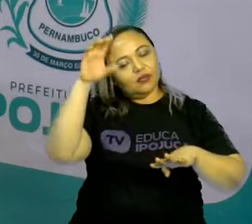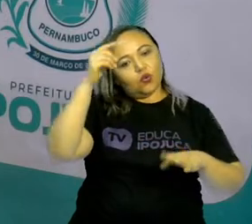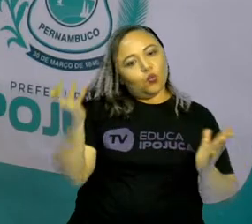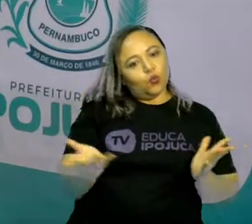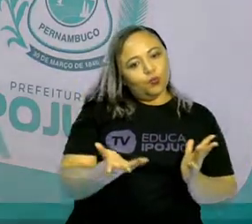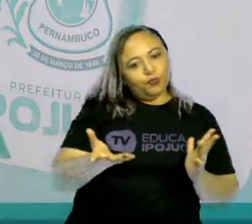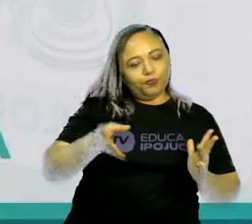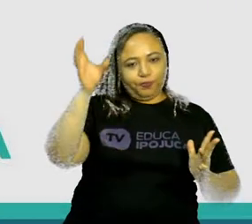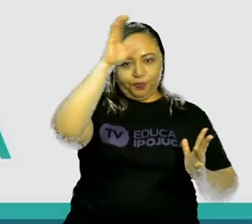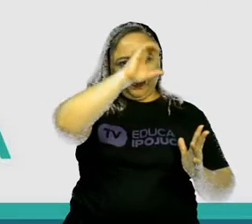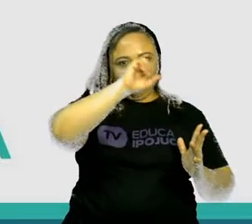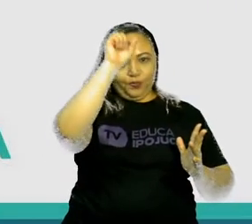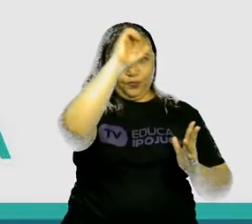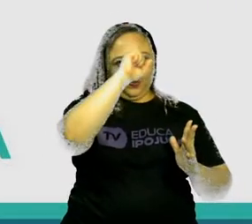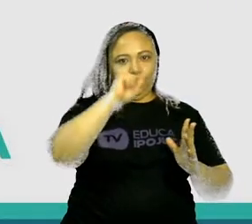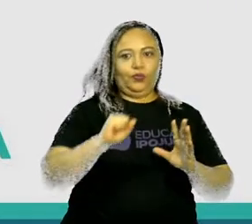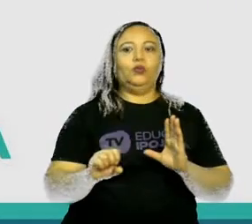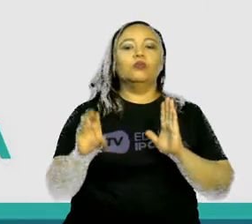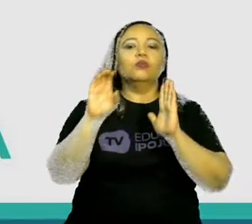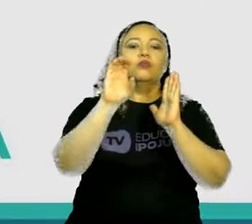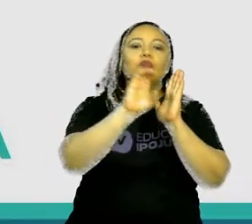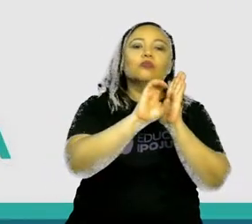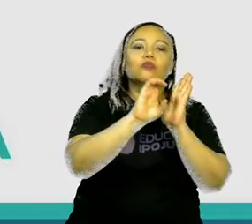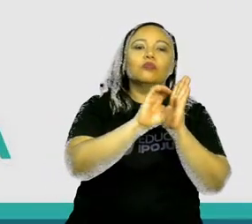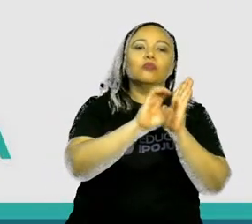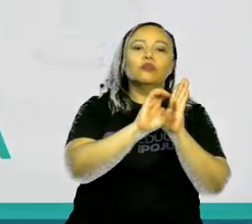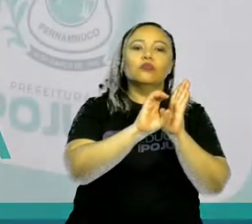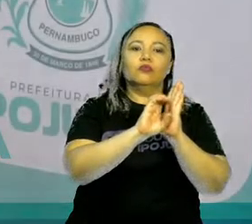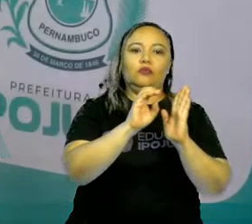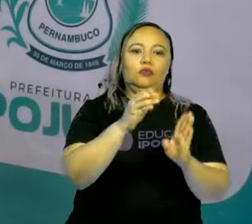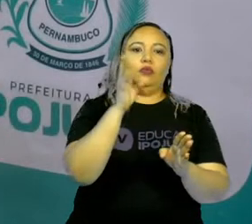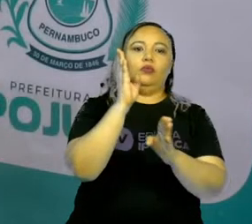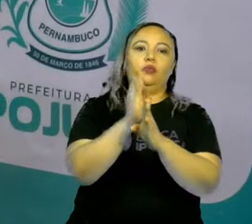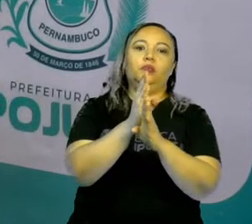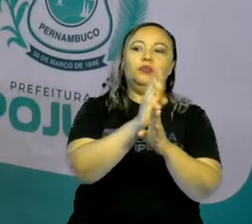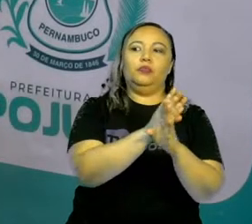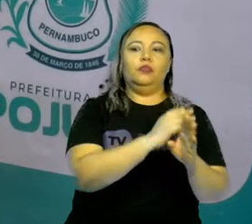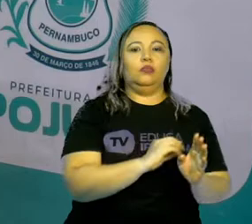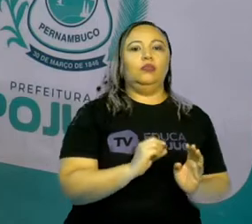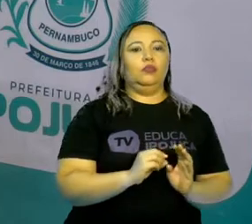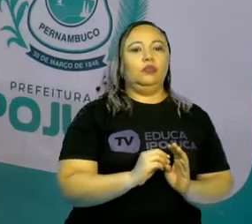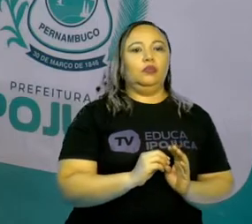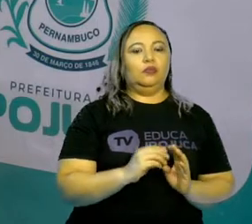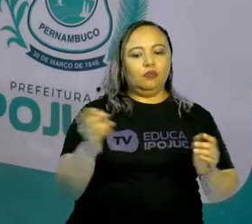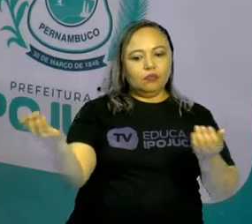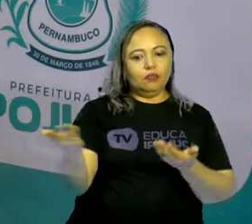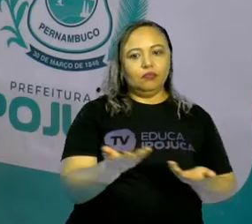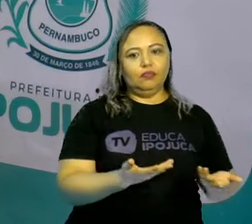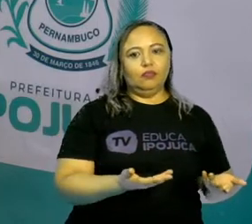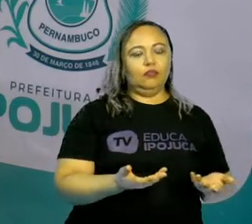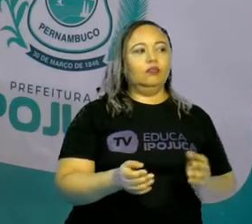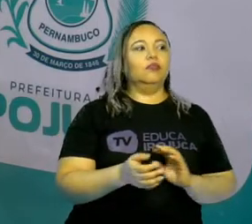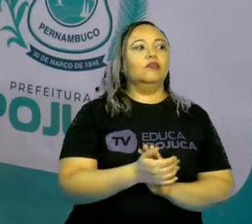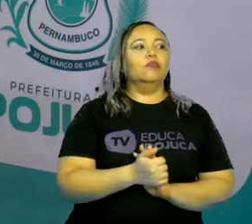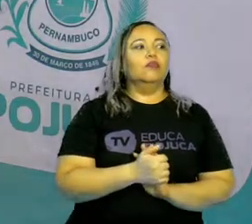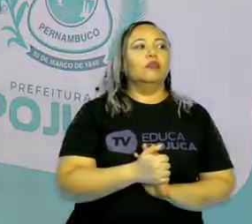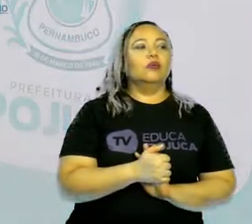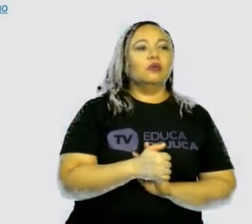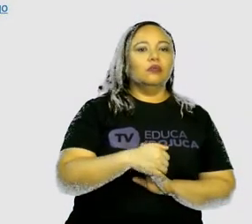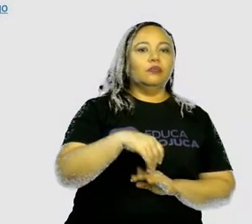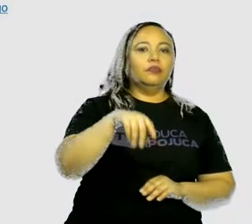pouquinho sobre códigos de identificação, certo? Vamos juntos? Vamos lá!